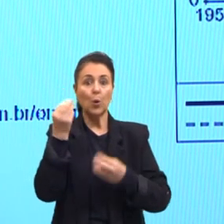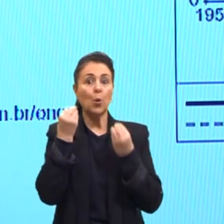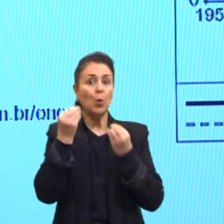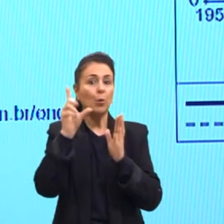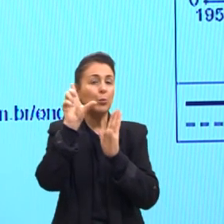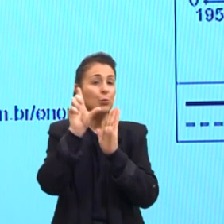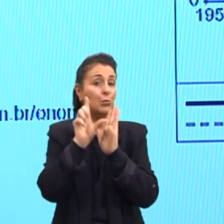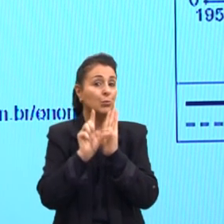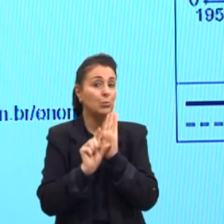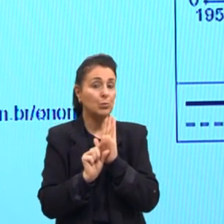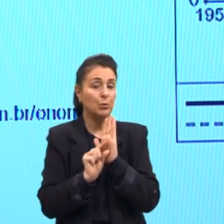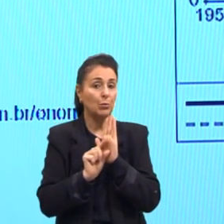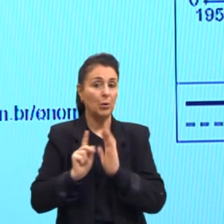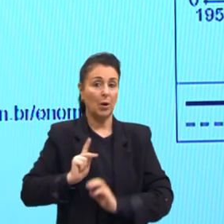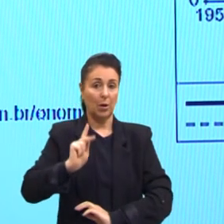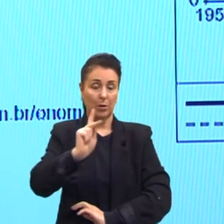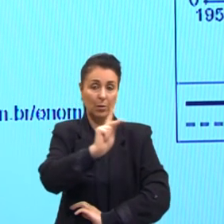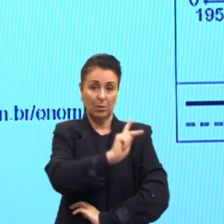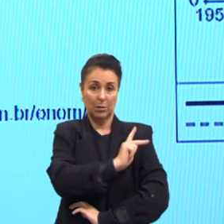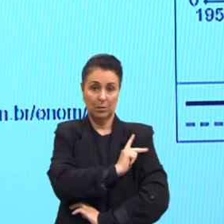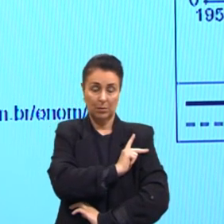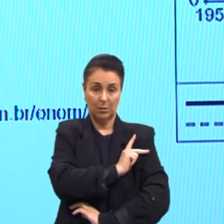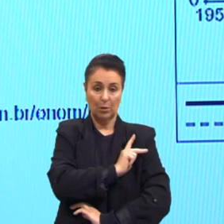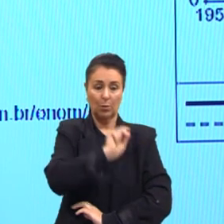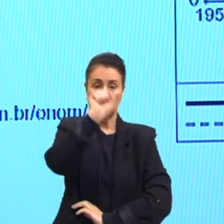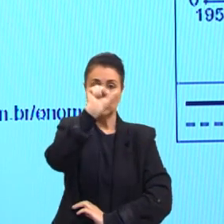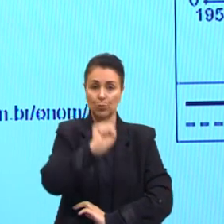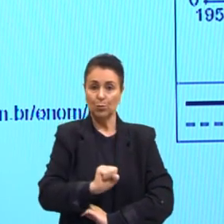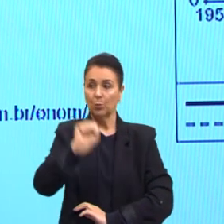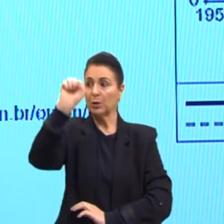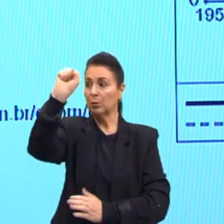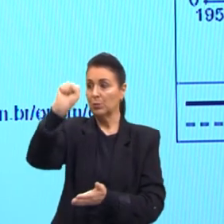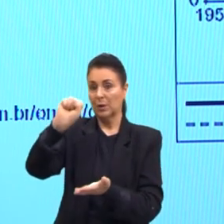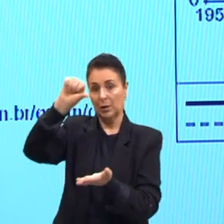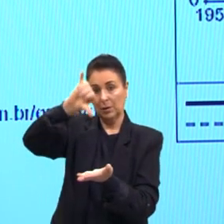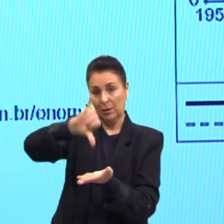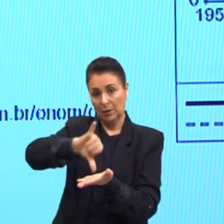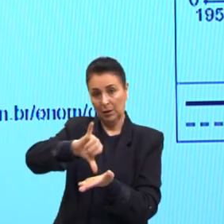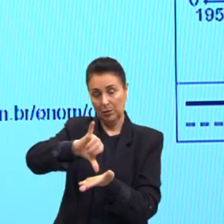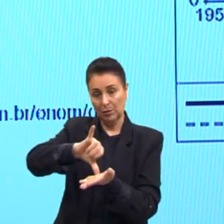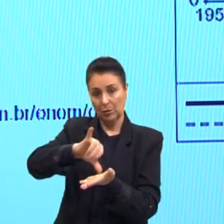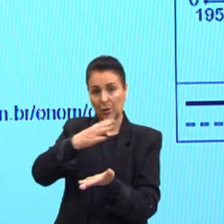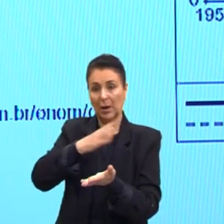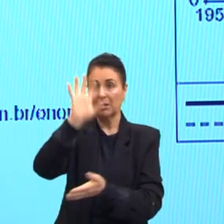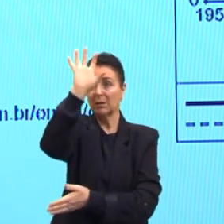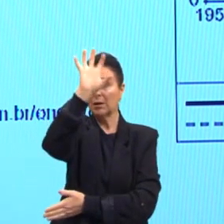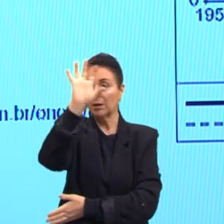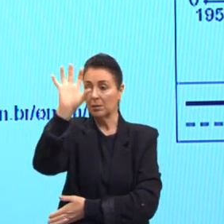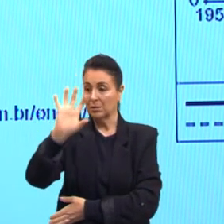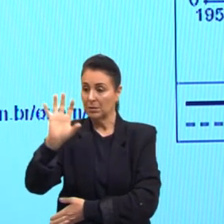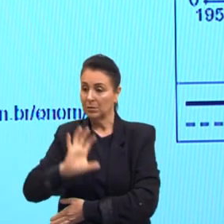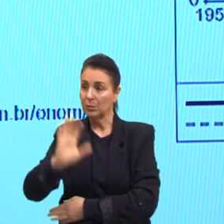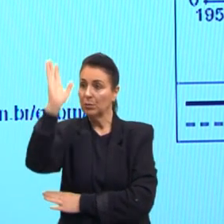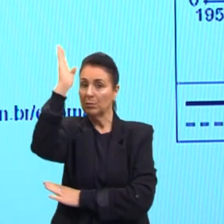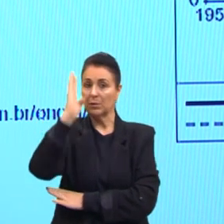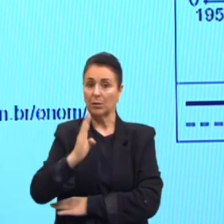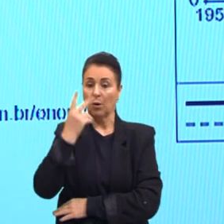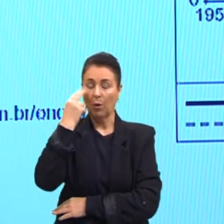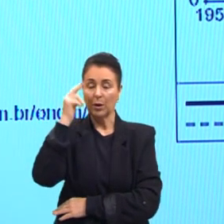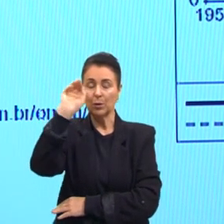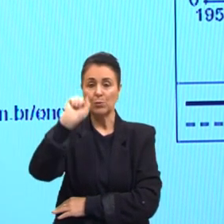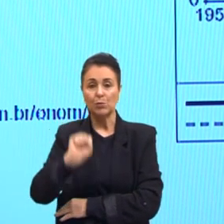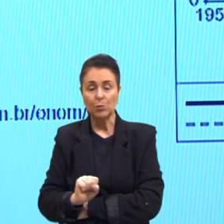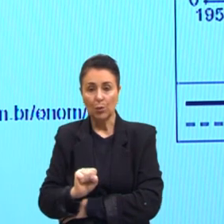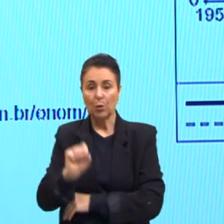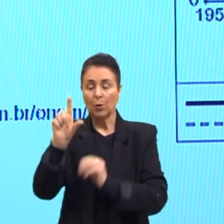população, tanto no Sul, no Sudeste, em todas as regiões praticamente, mas olha, no Sul é muito